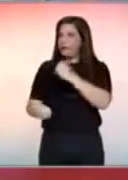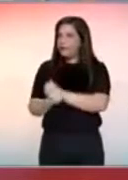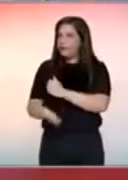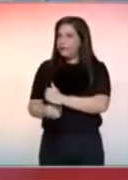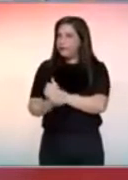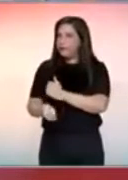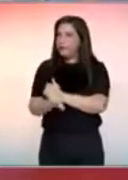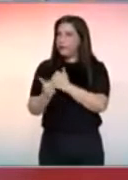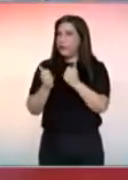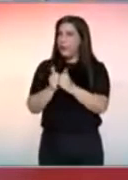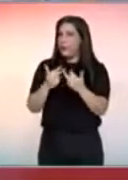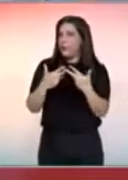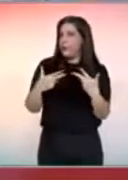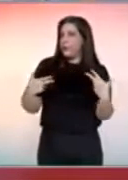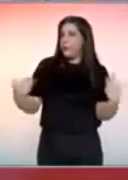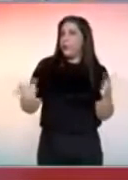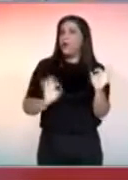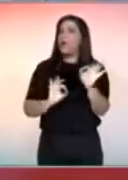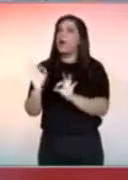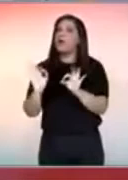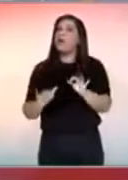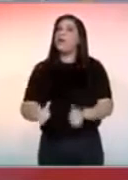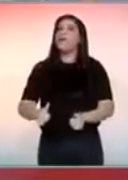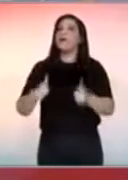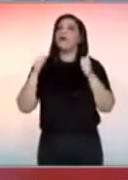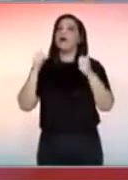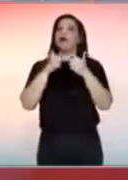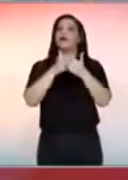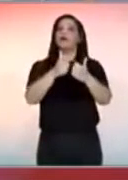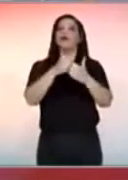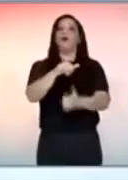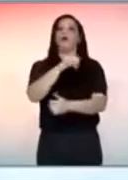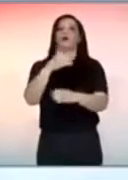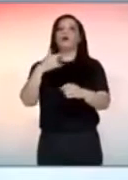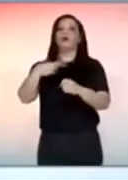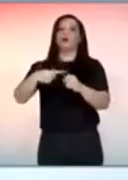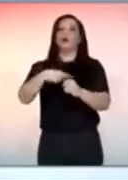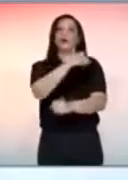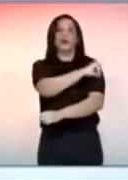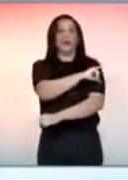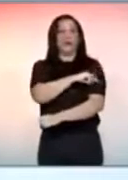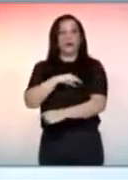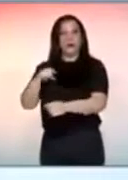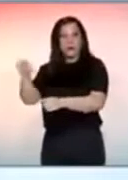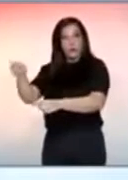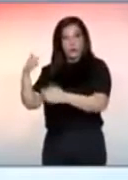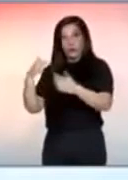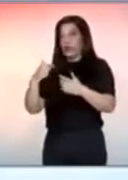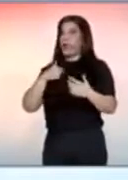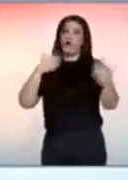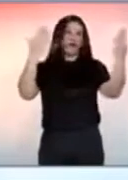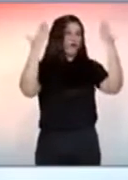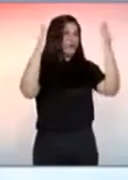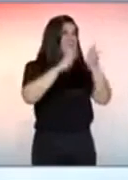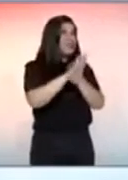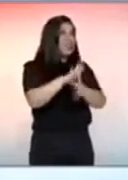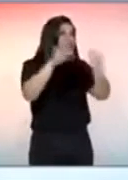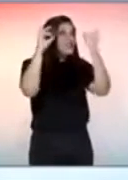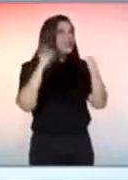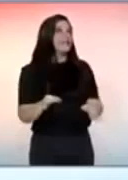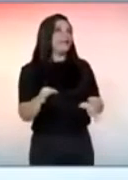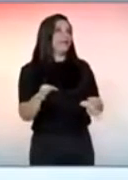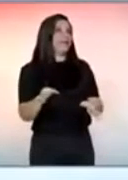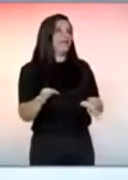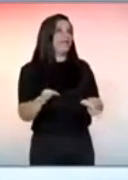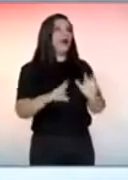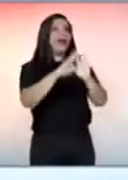concessões? E quais são os seus planos para melhorar a mobilidade na cidade? Primeiro que eu não suspeito, eu tenho certeza absoluta. Segundo o